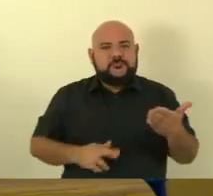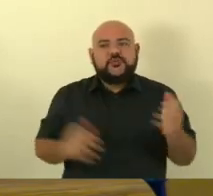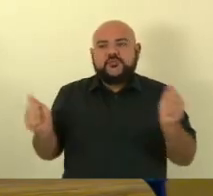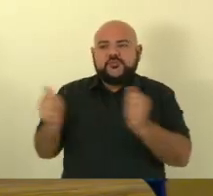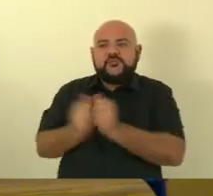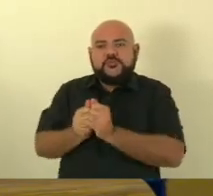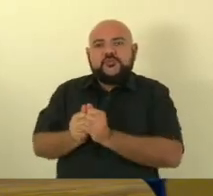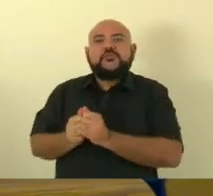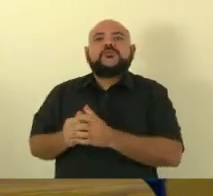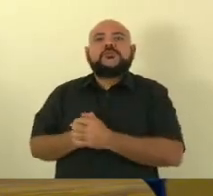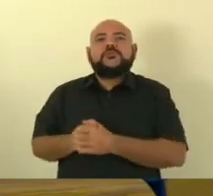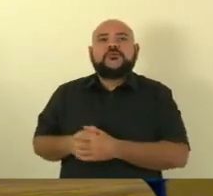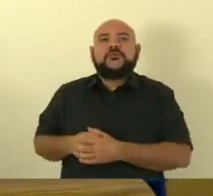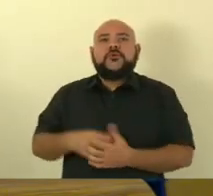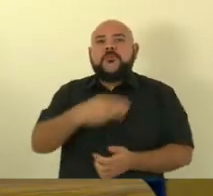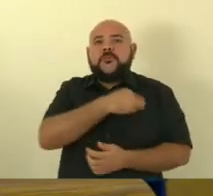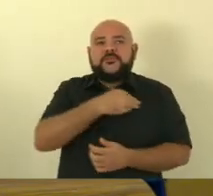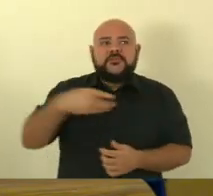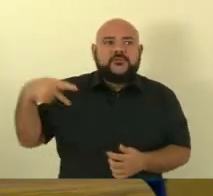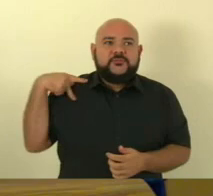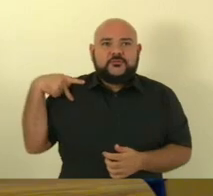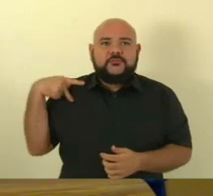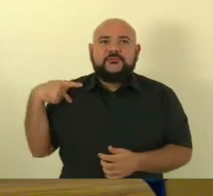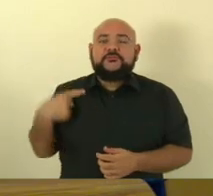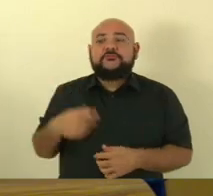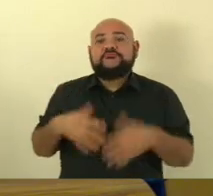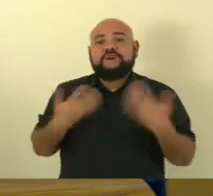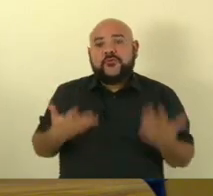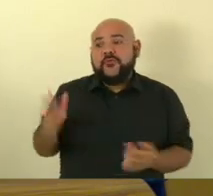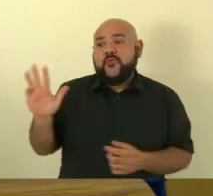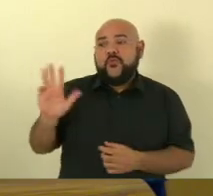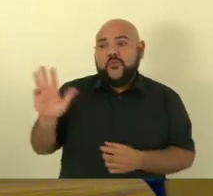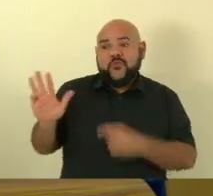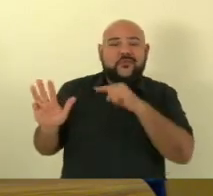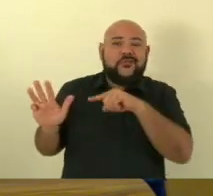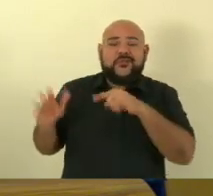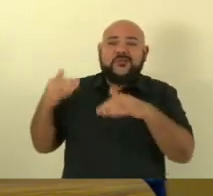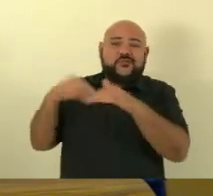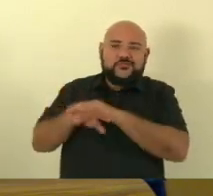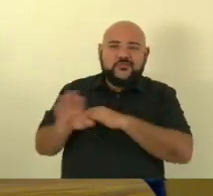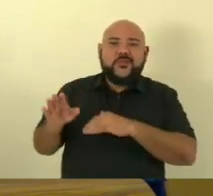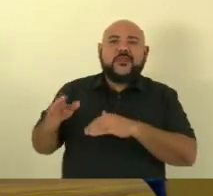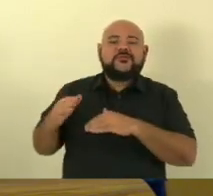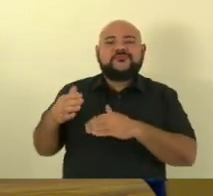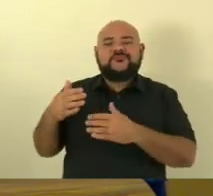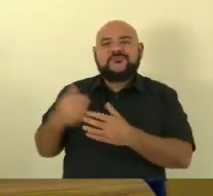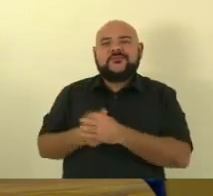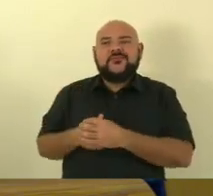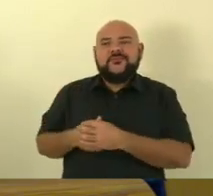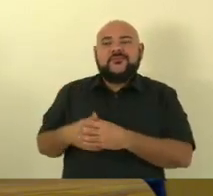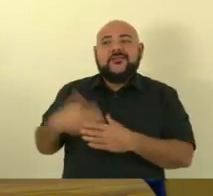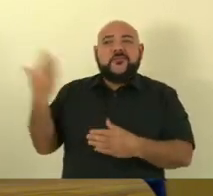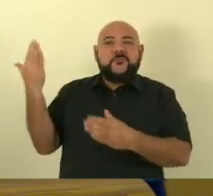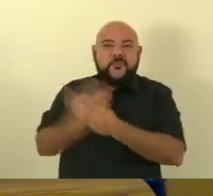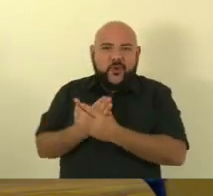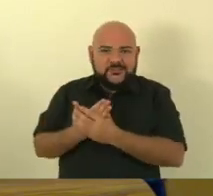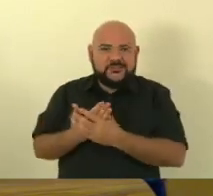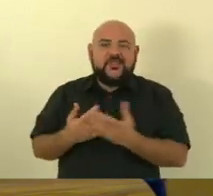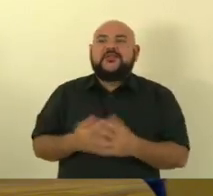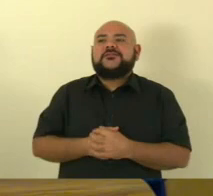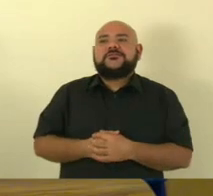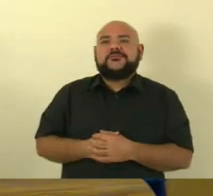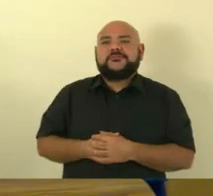ele já está acostumado com o processo o homem que foi condenado em primeira instância em segunda instância em terceira instância e foi descondenado